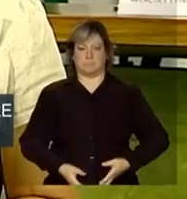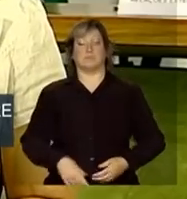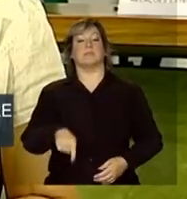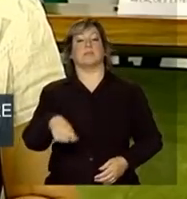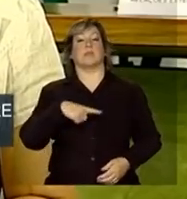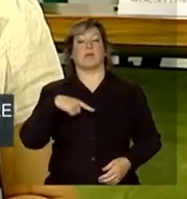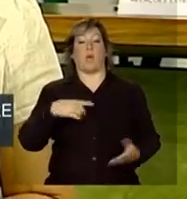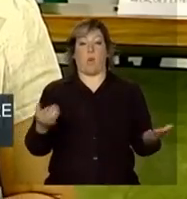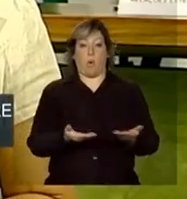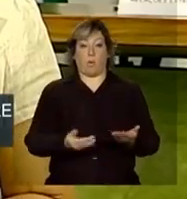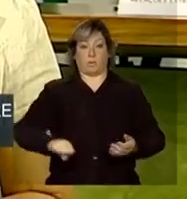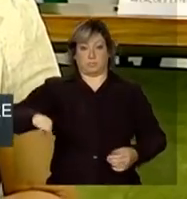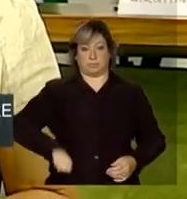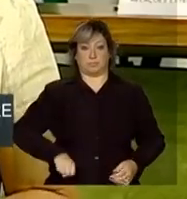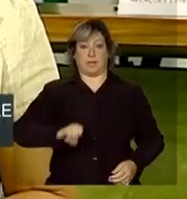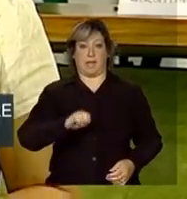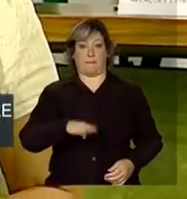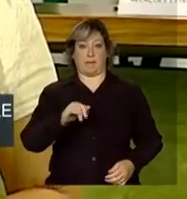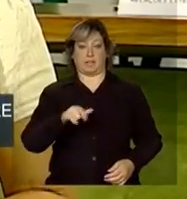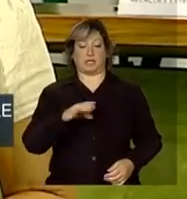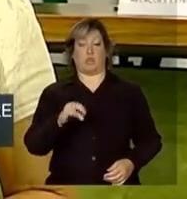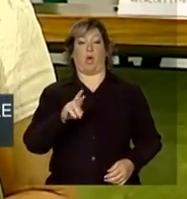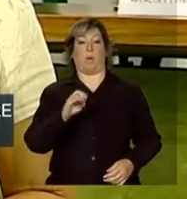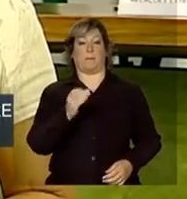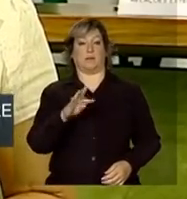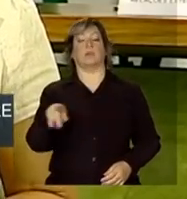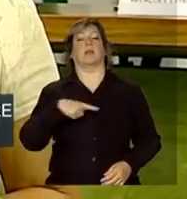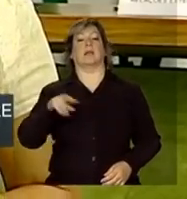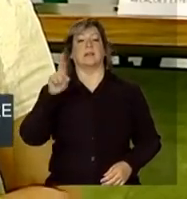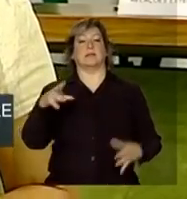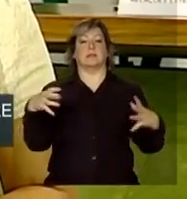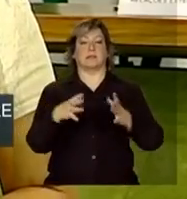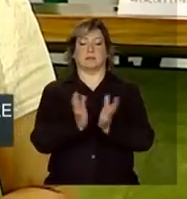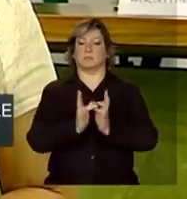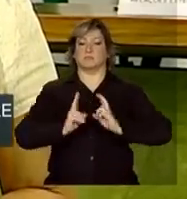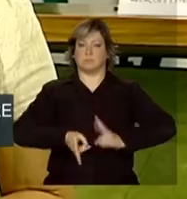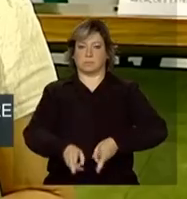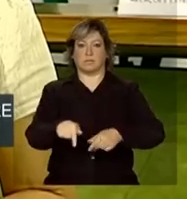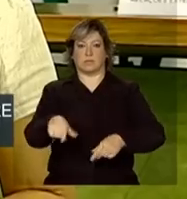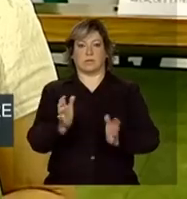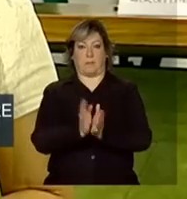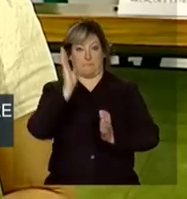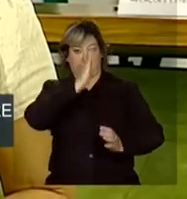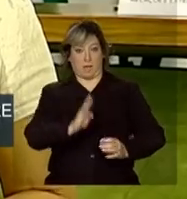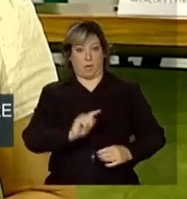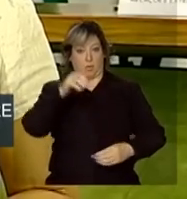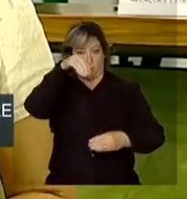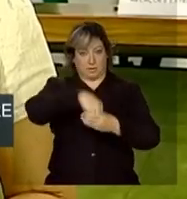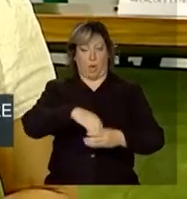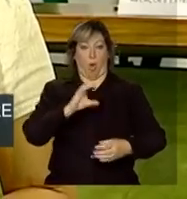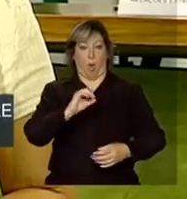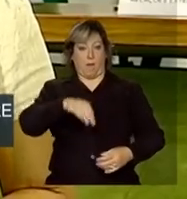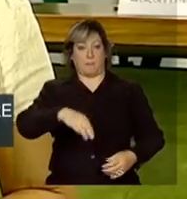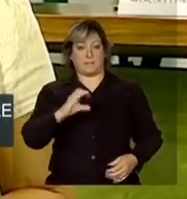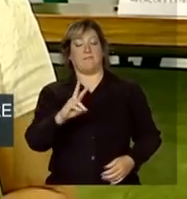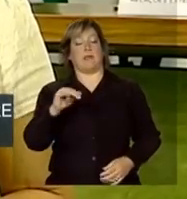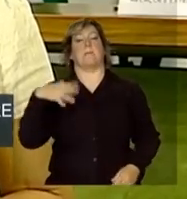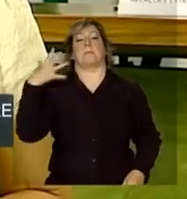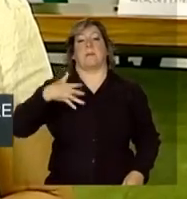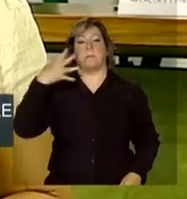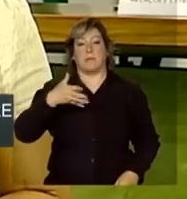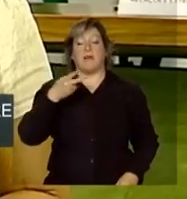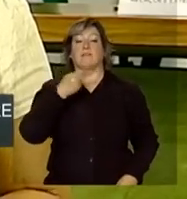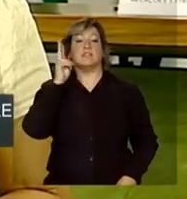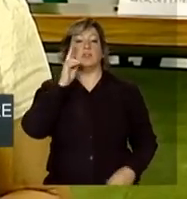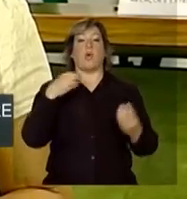o embaixador Roberto Carvalho de Azevedo, que é representante permanente do Brasil na OMC, vai palestrar e